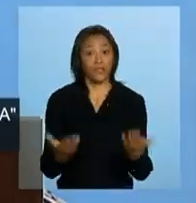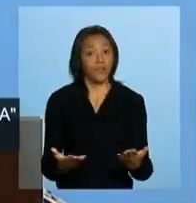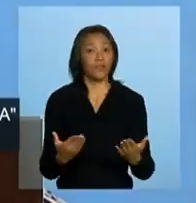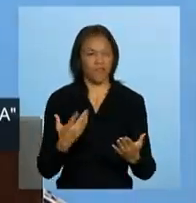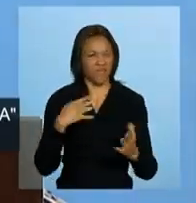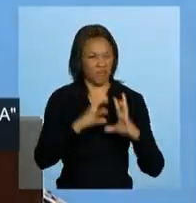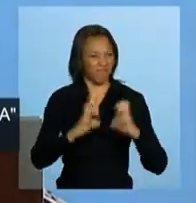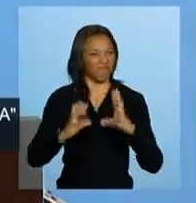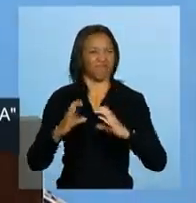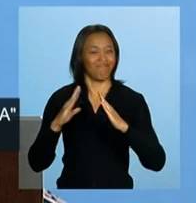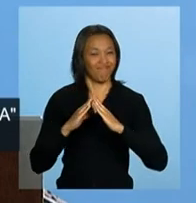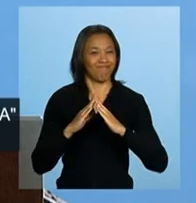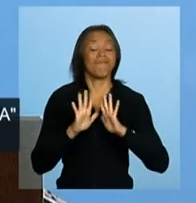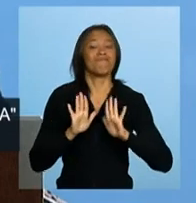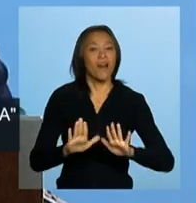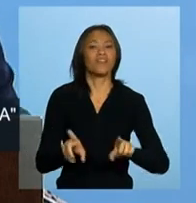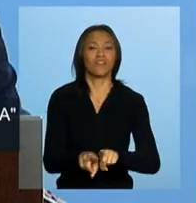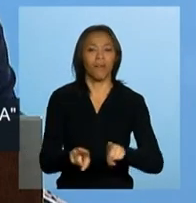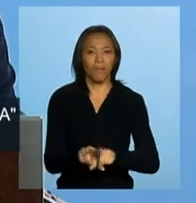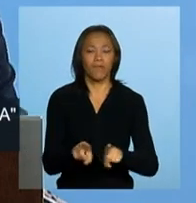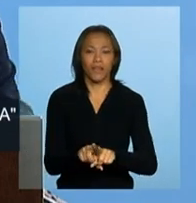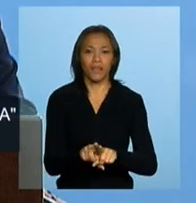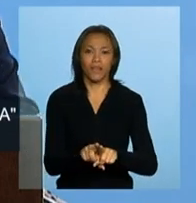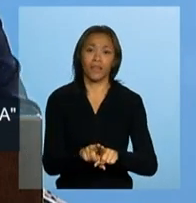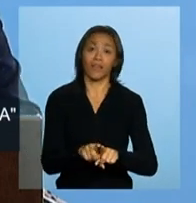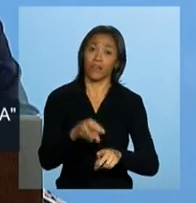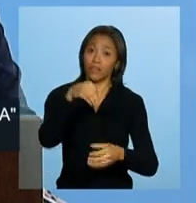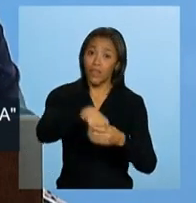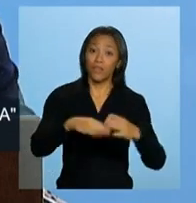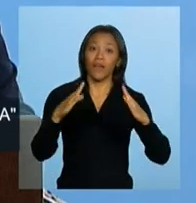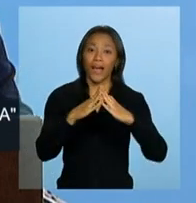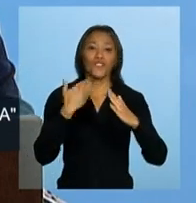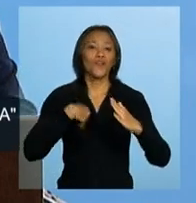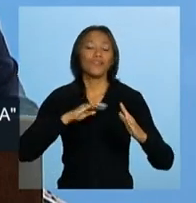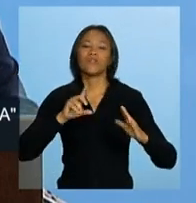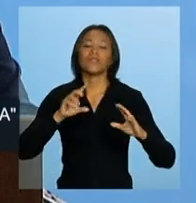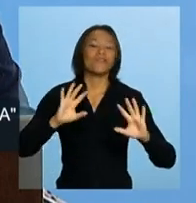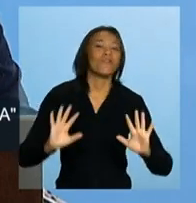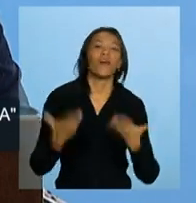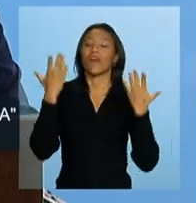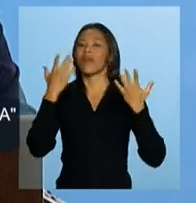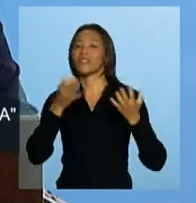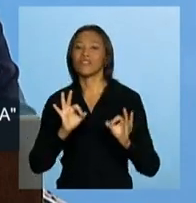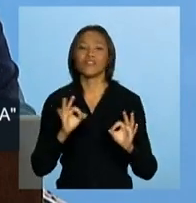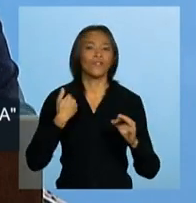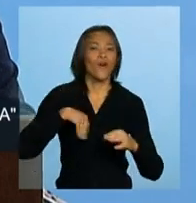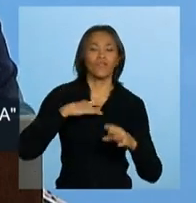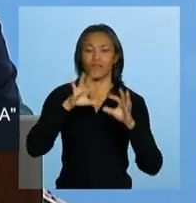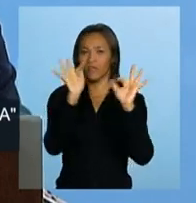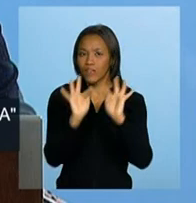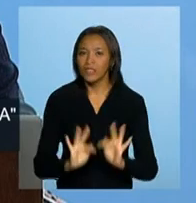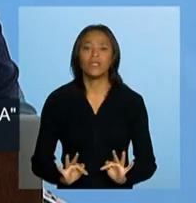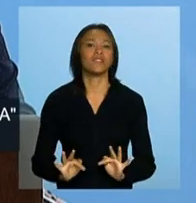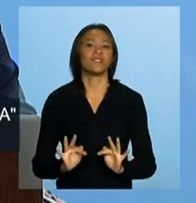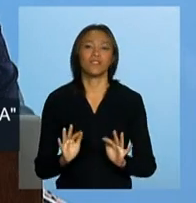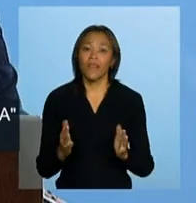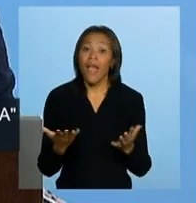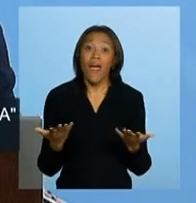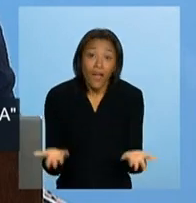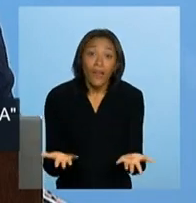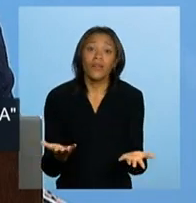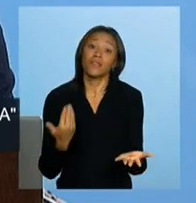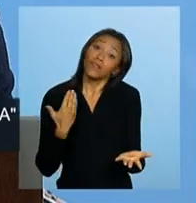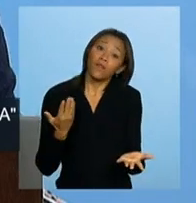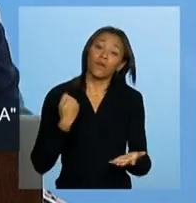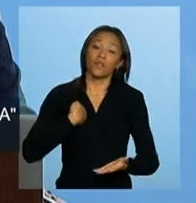brigamos, mas também nas casas nós comemoramos, nós somos felizes. Enfim, a nossa